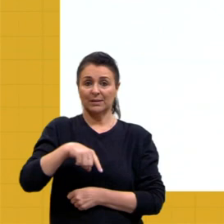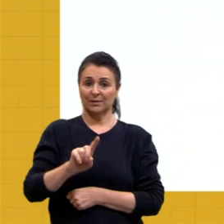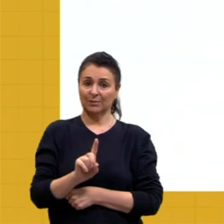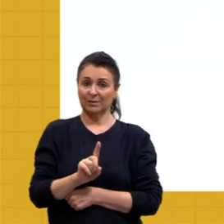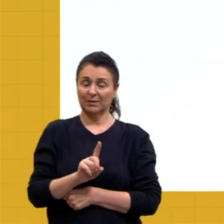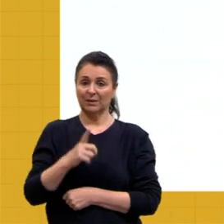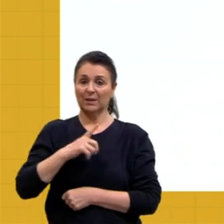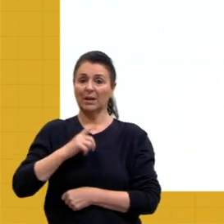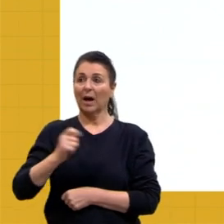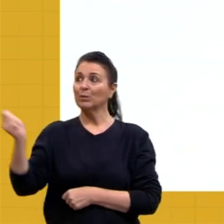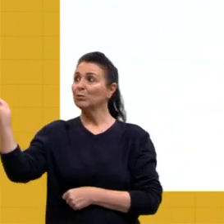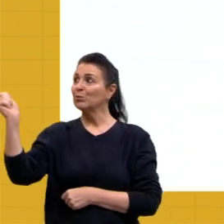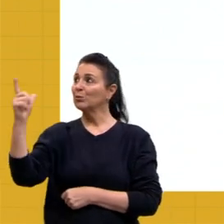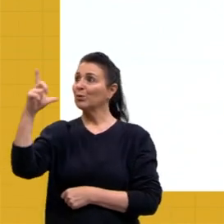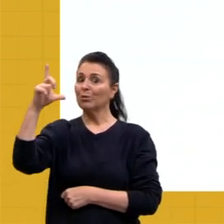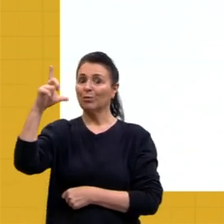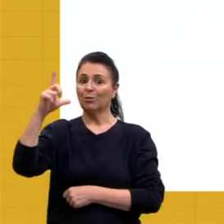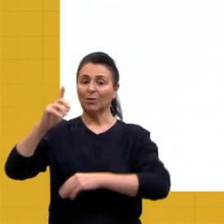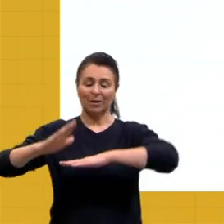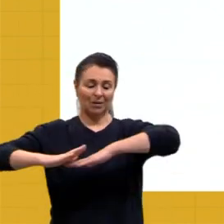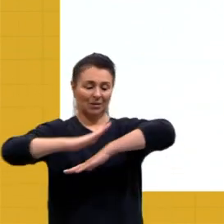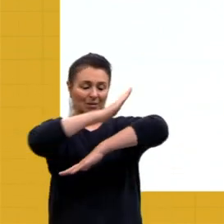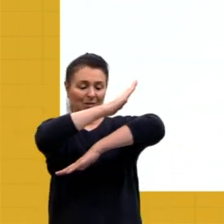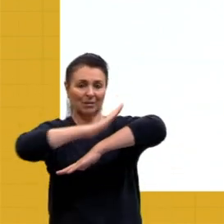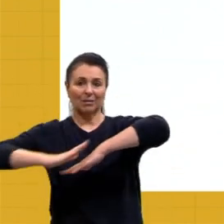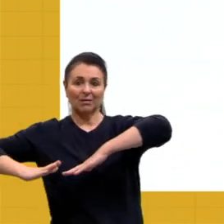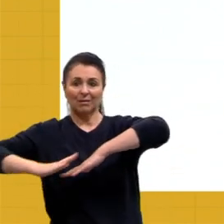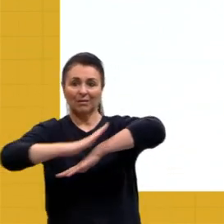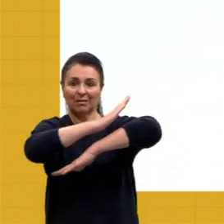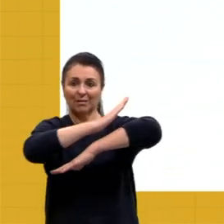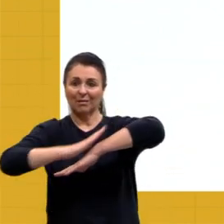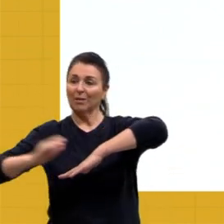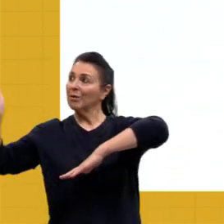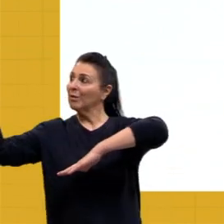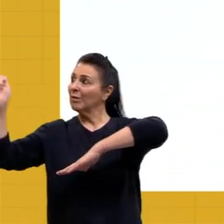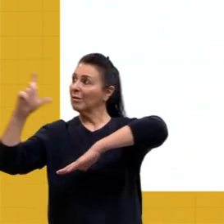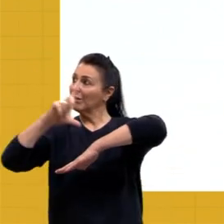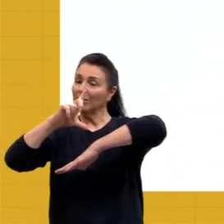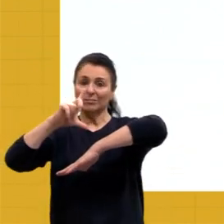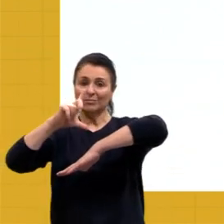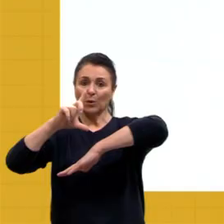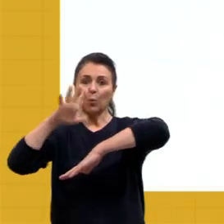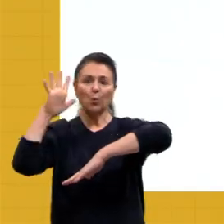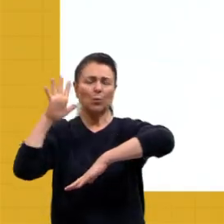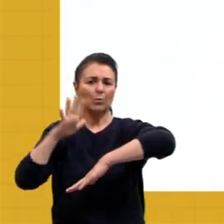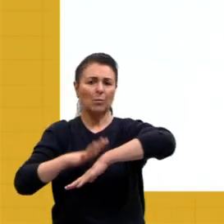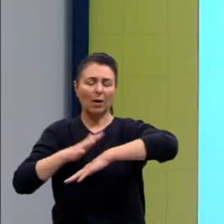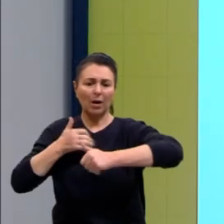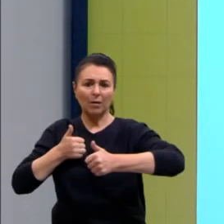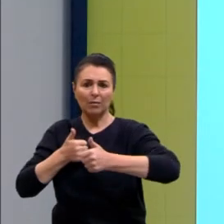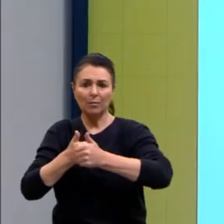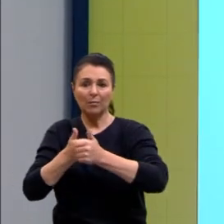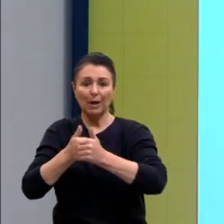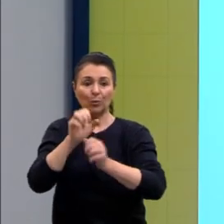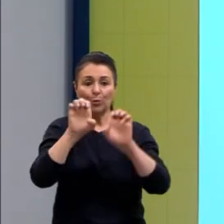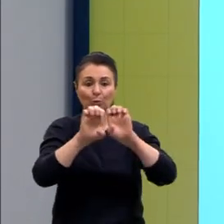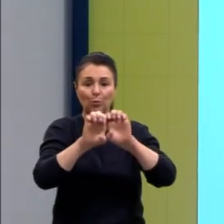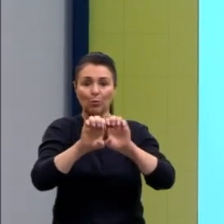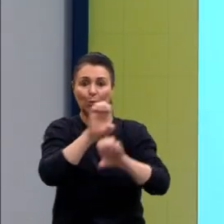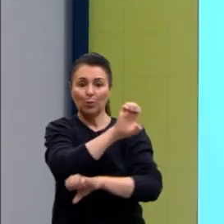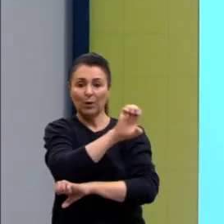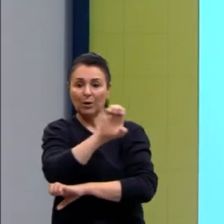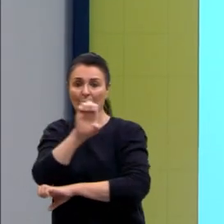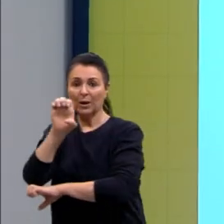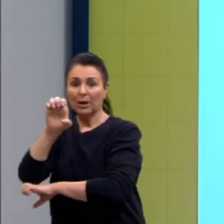nós temos a solar, ó. Ah, é solar bom, é ligado ao sol, né, quanto mais perto do Equador, mais, né,